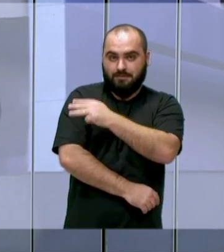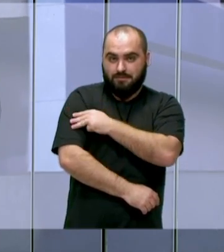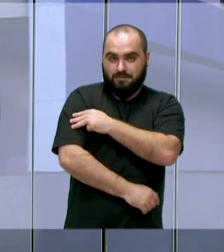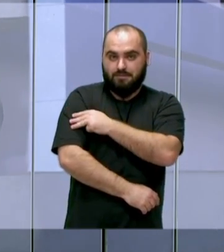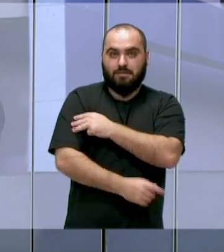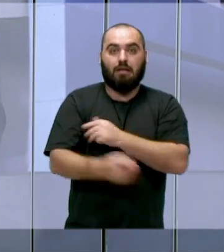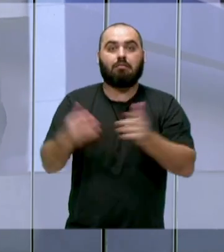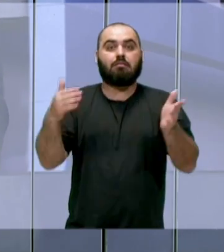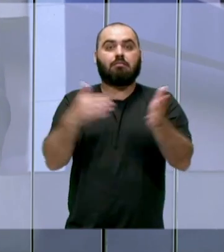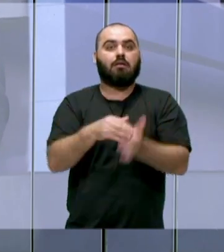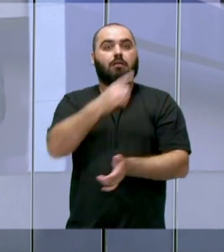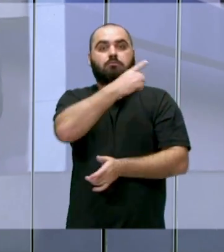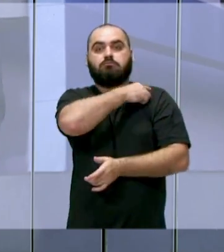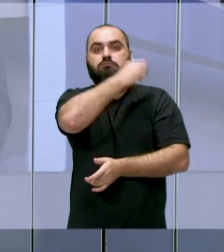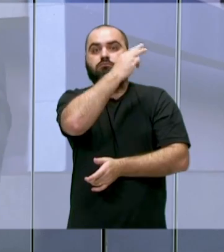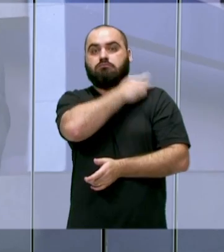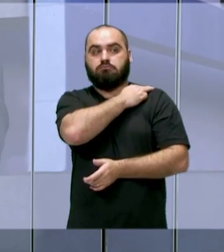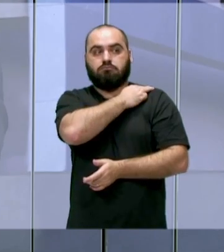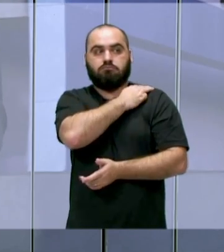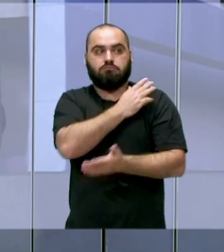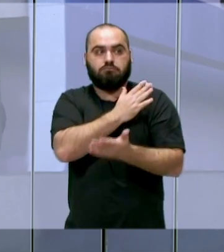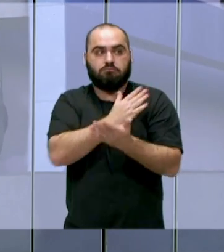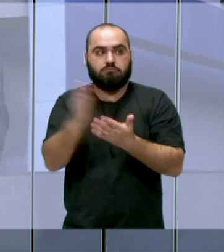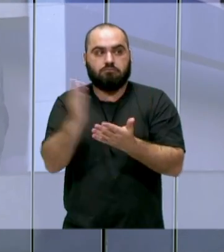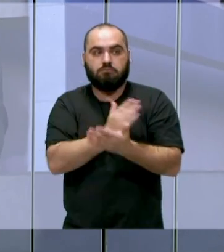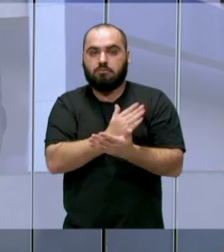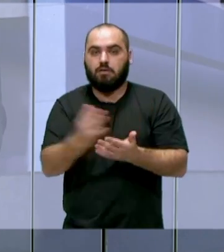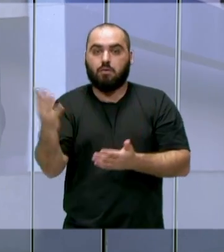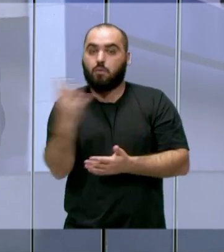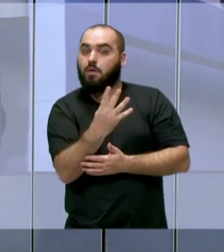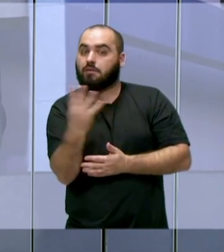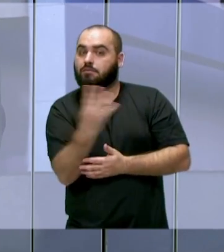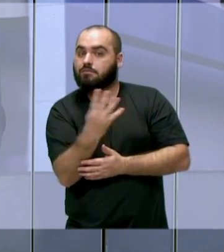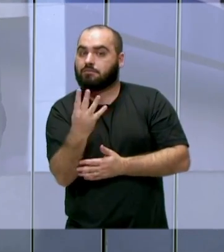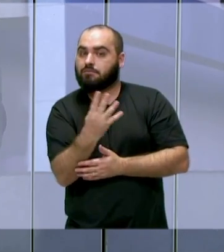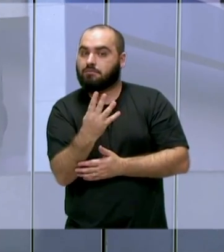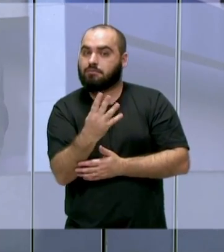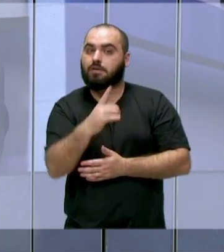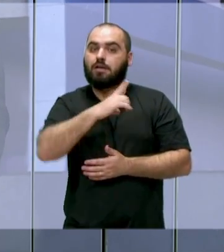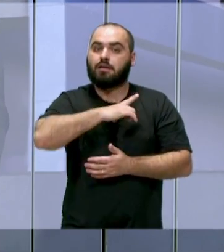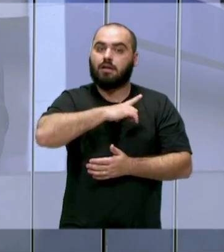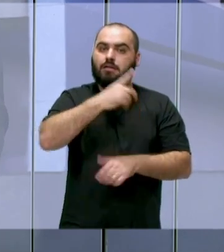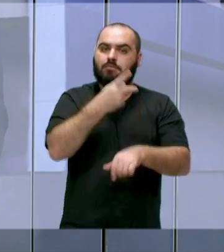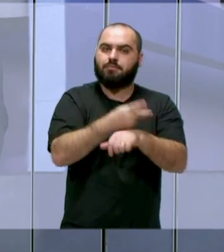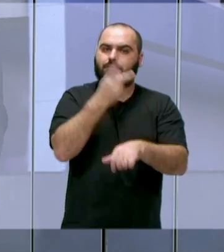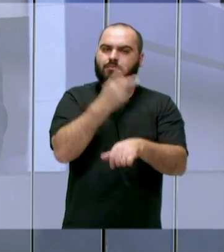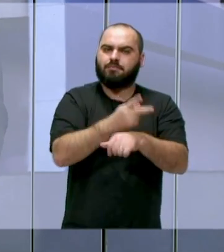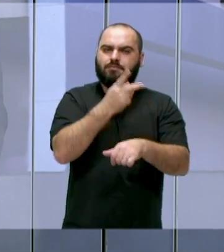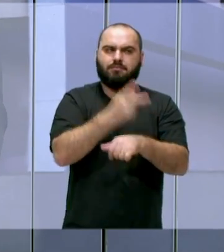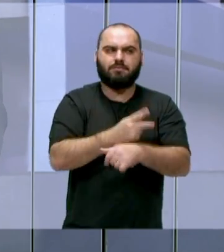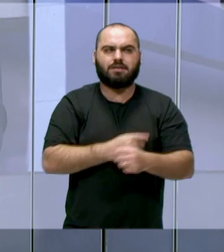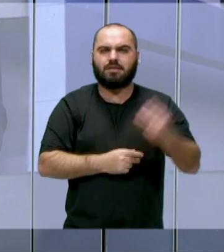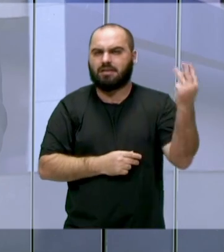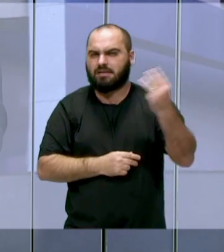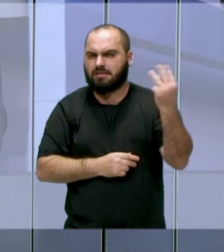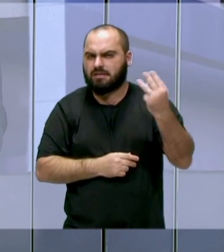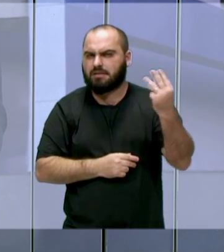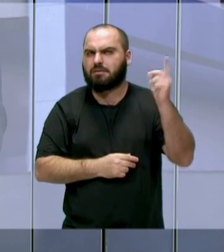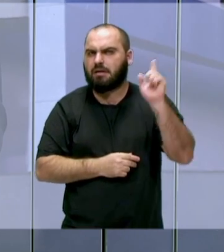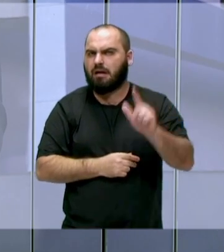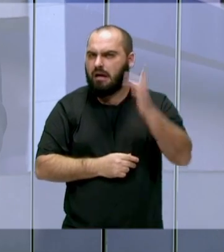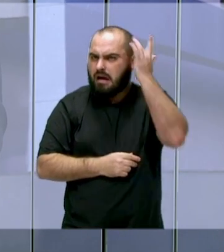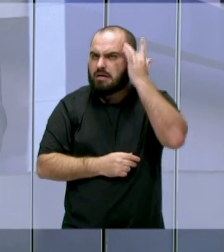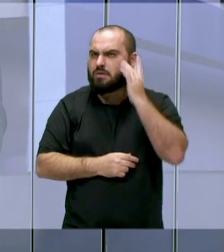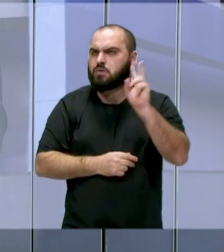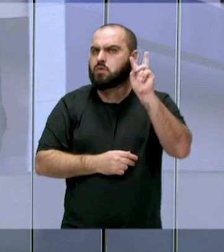terceiro ano do ensino médio. Então, é dividido em quatro categorias e cada categoria tem a premiação. O terceiro lugar, se não me engano, era R$ 2.000, o